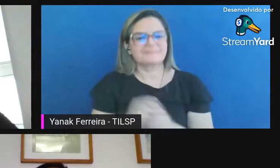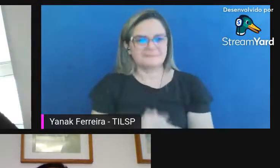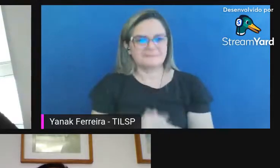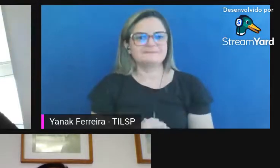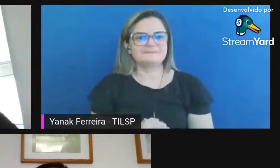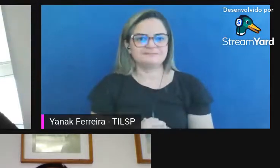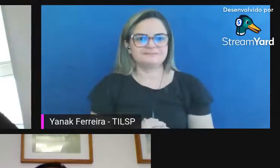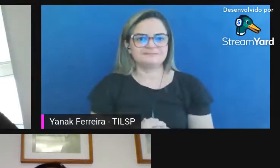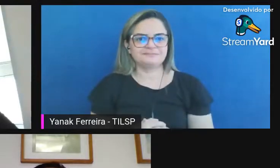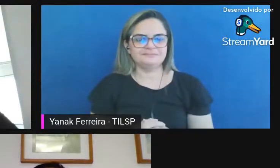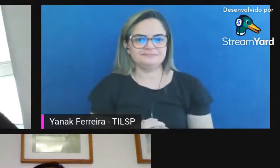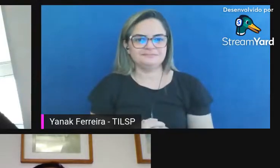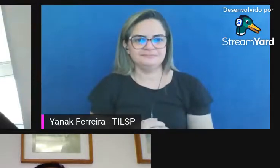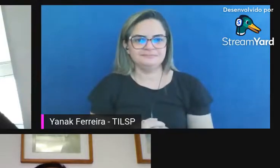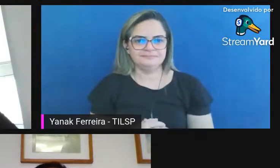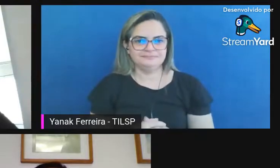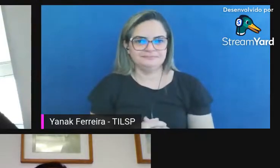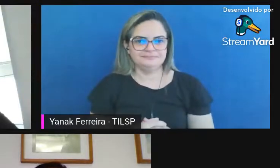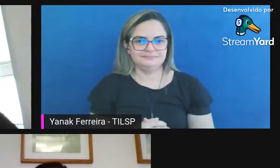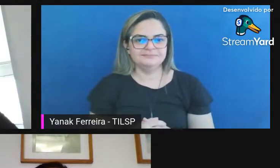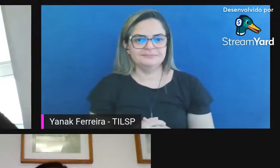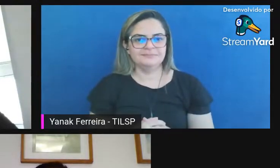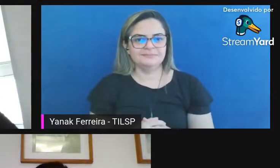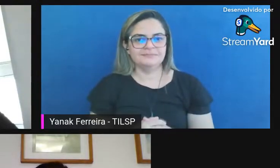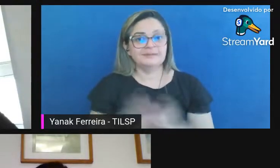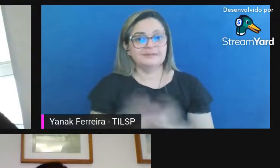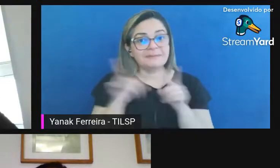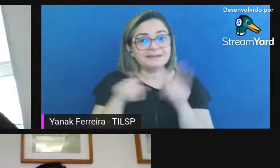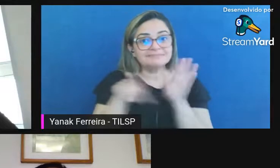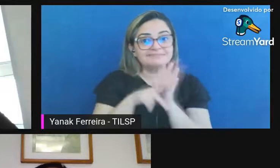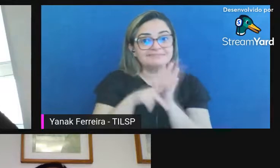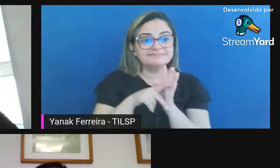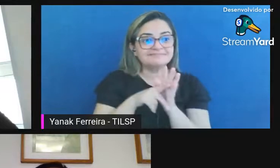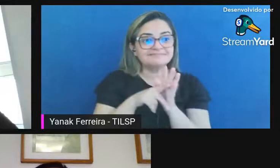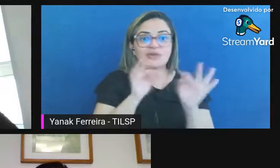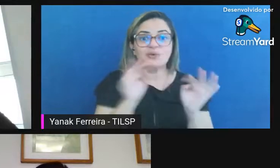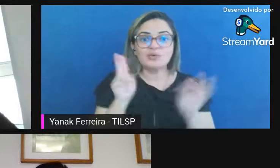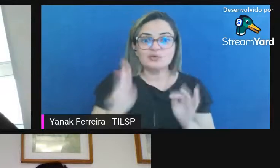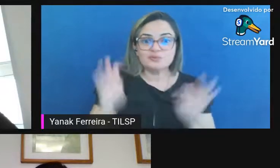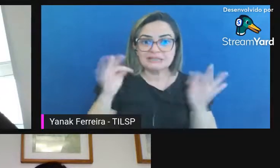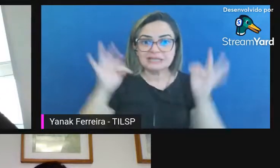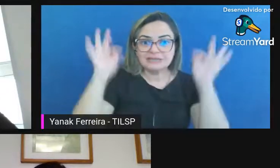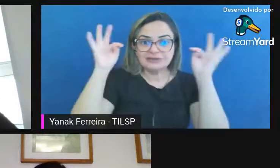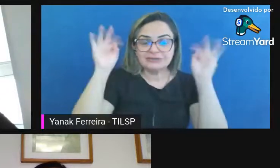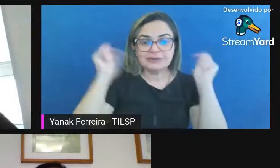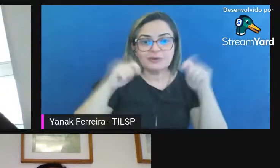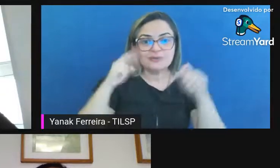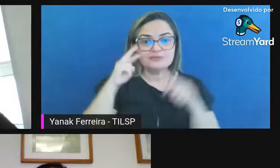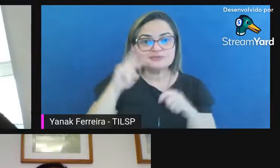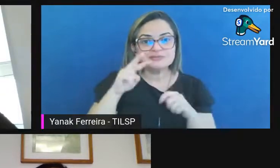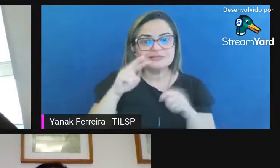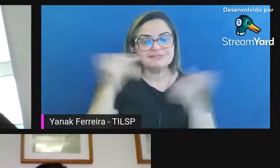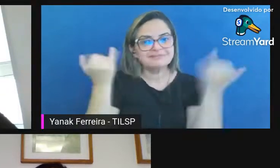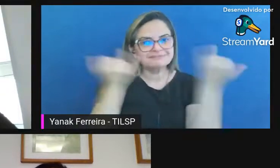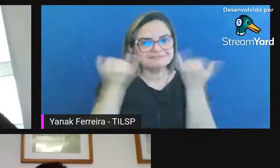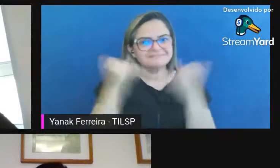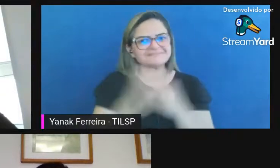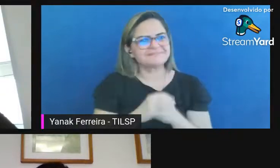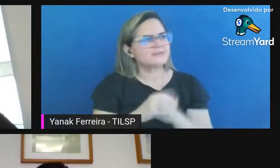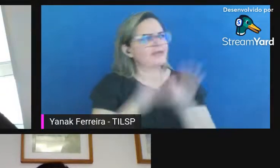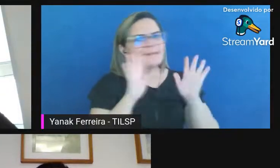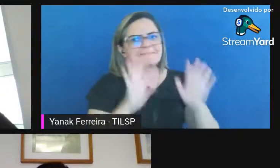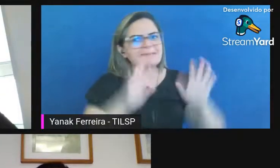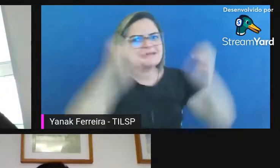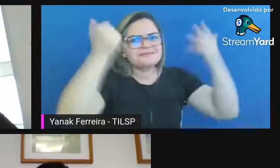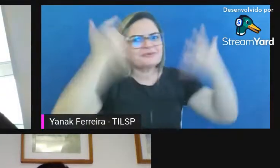utilizar as tecnologias para acessar a informação pois mas foi tudo muito claro agradeço aí